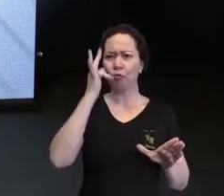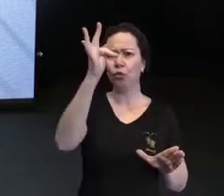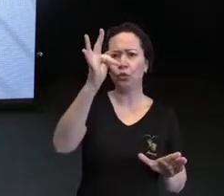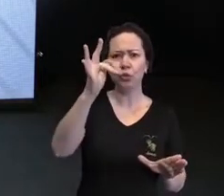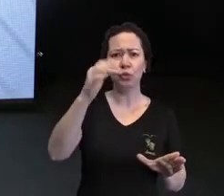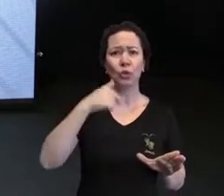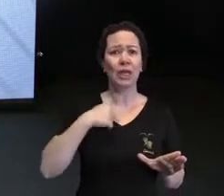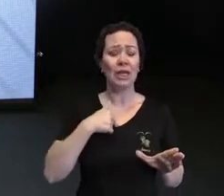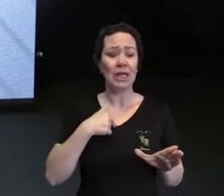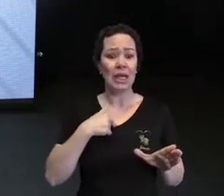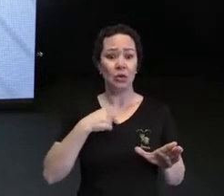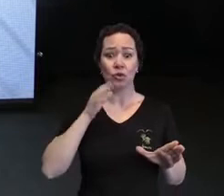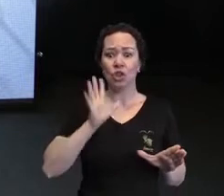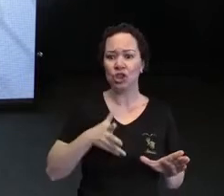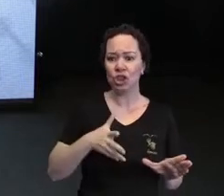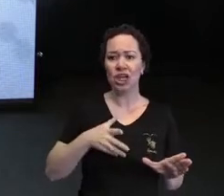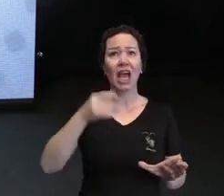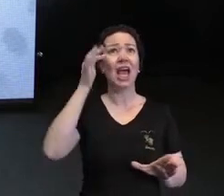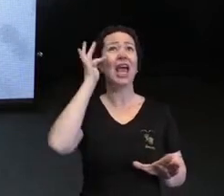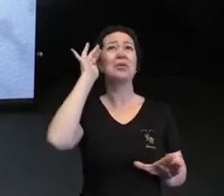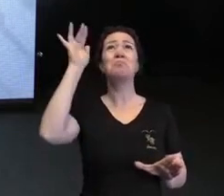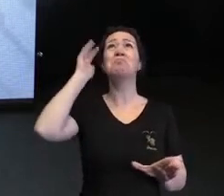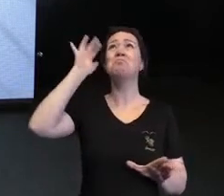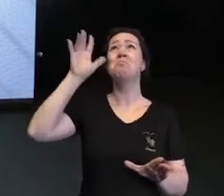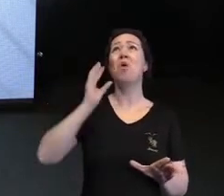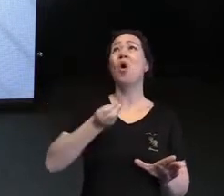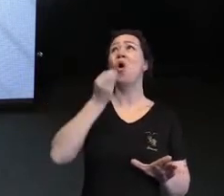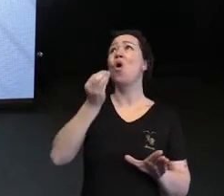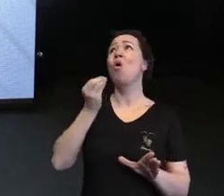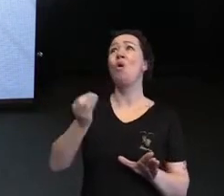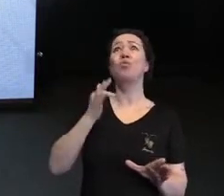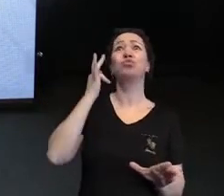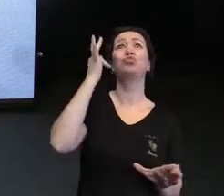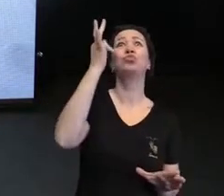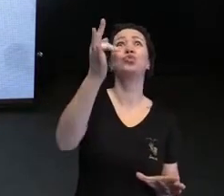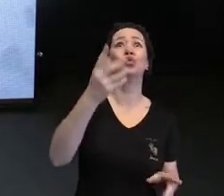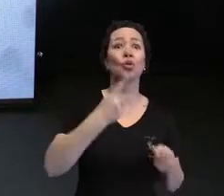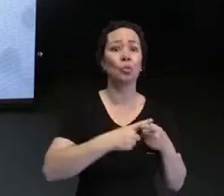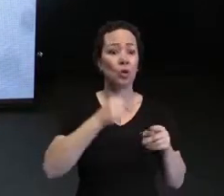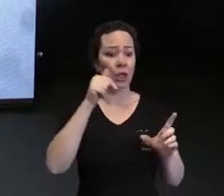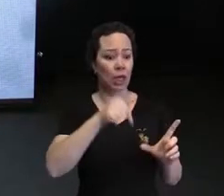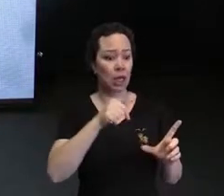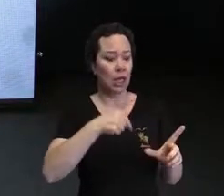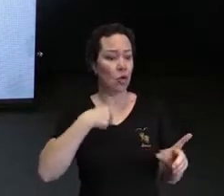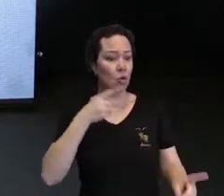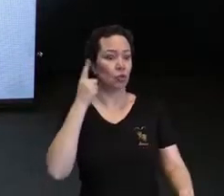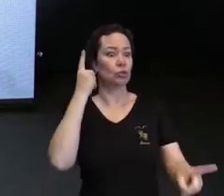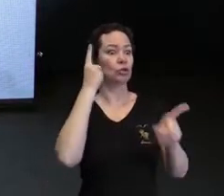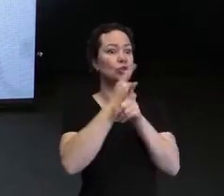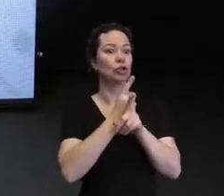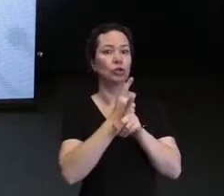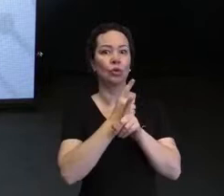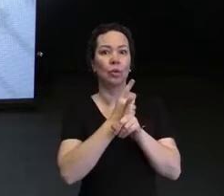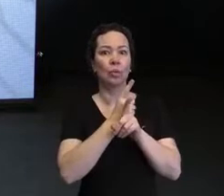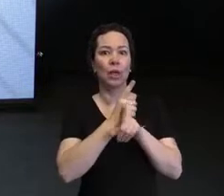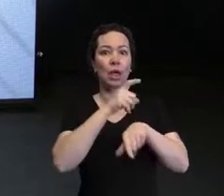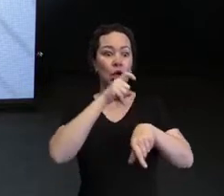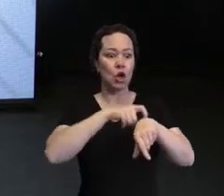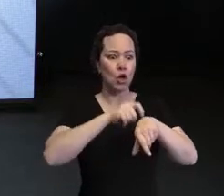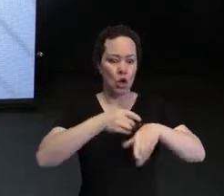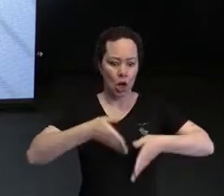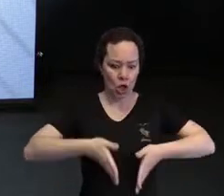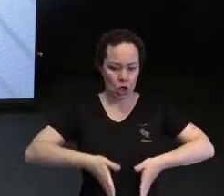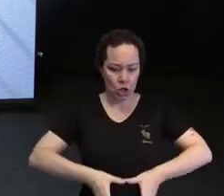Eu préjuguei toda a sua existência com base no diagnóstico que eu recebi ainda na sala de parto.